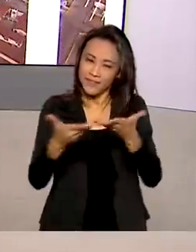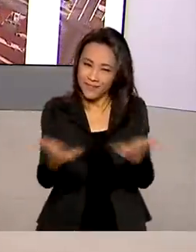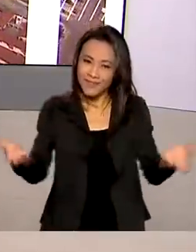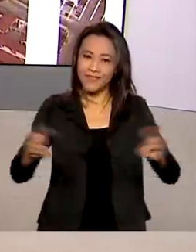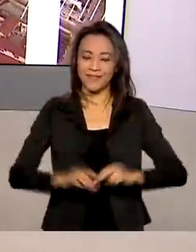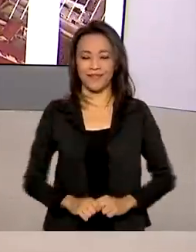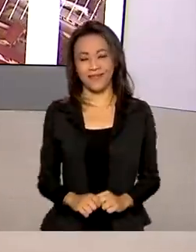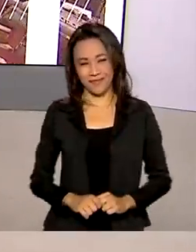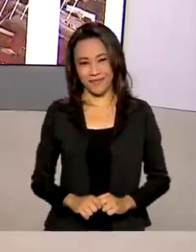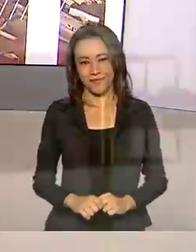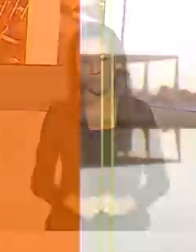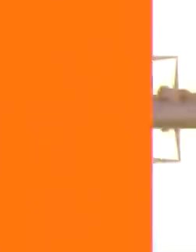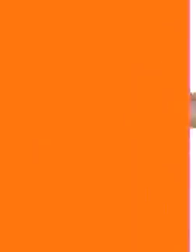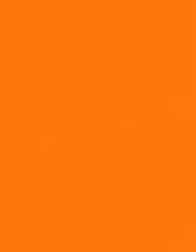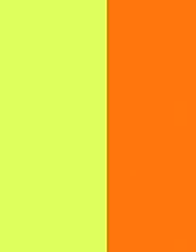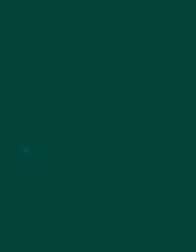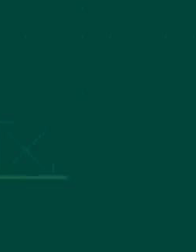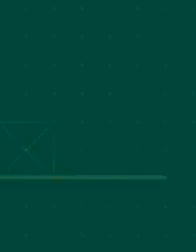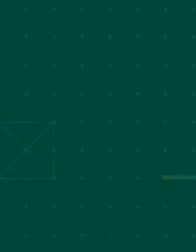começando.